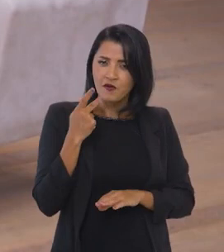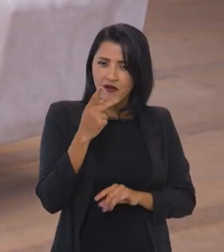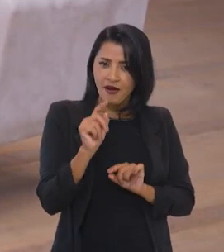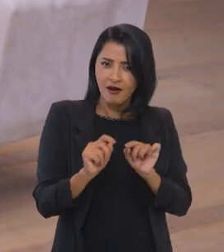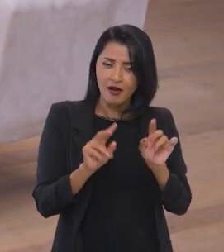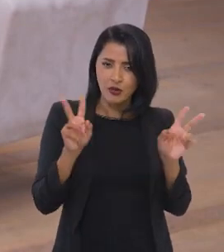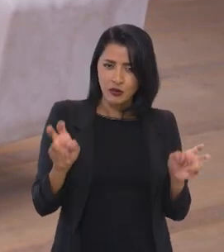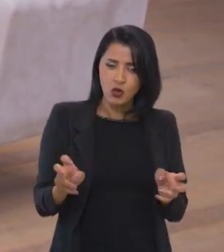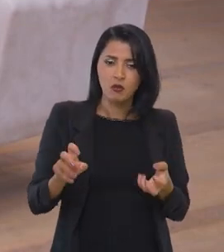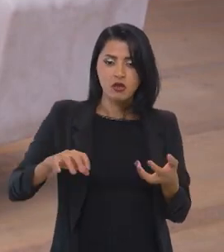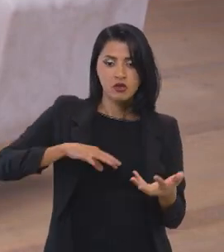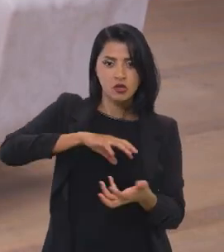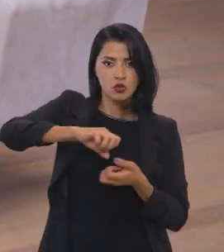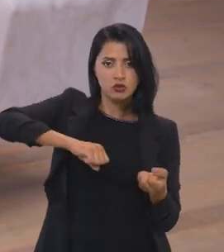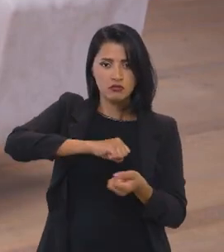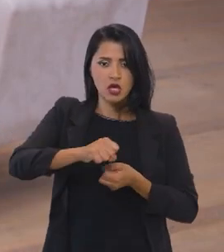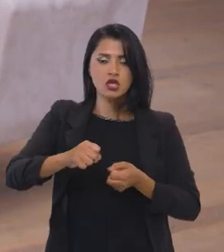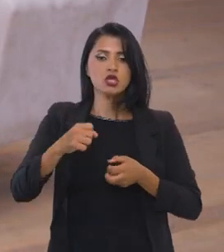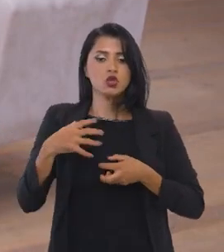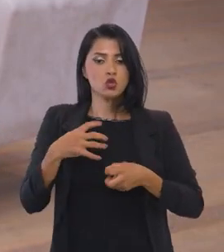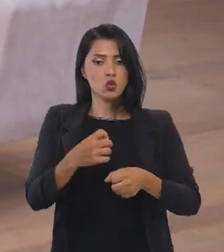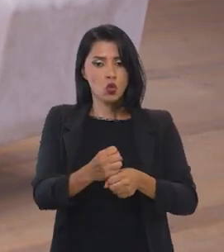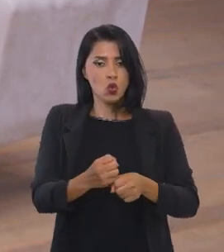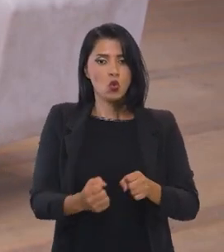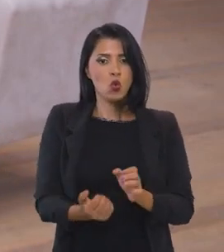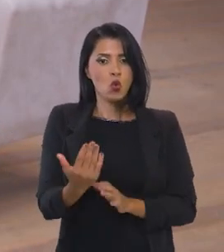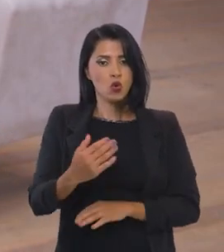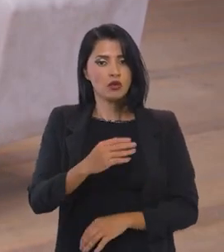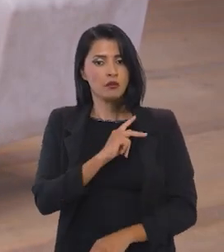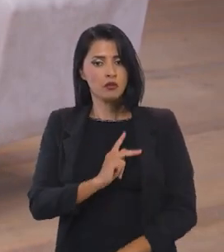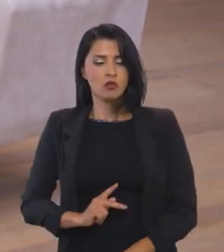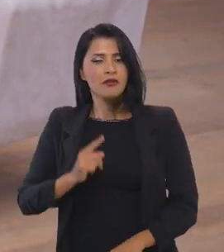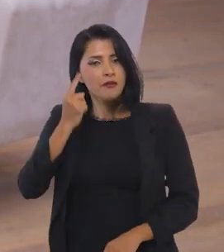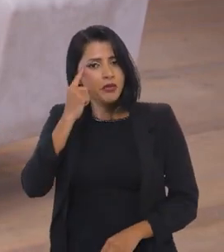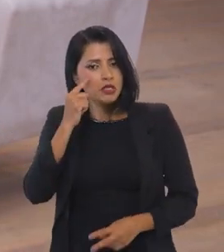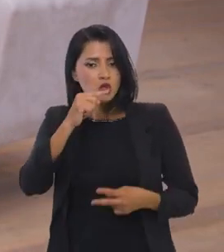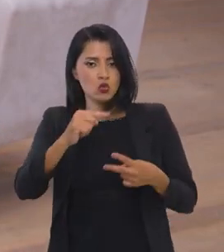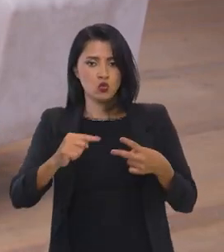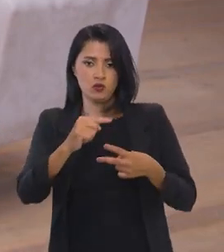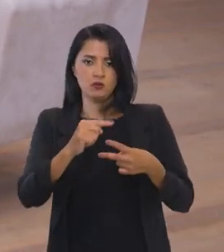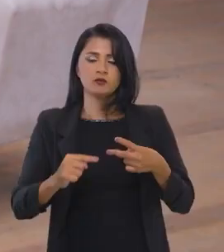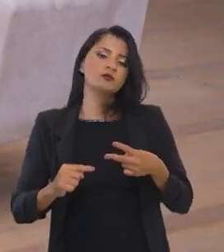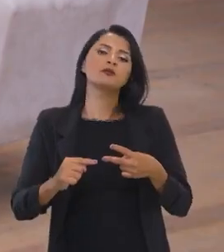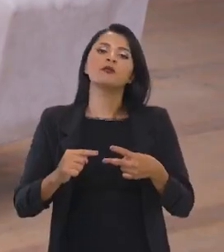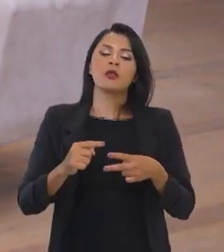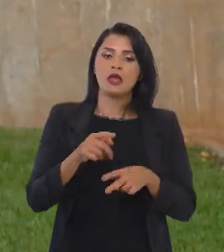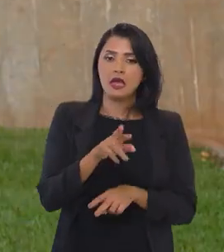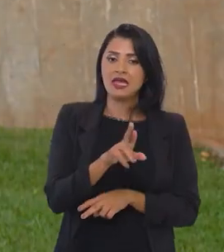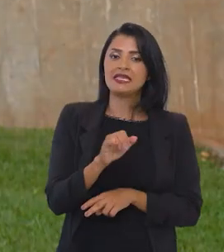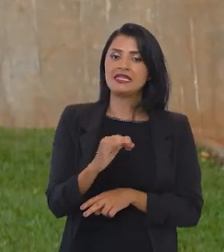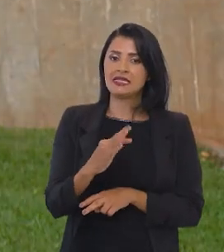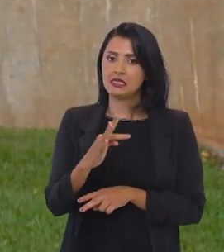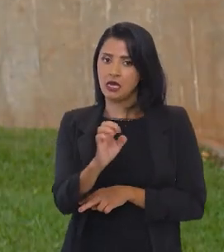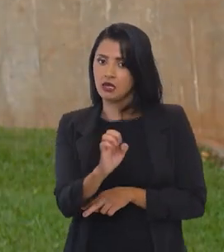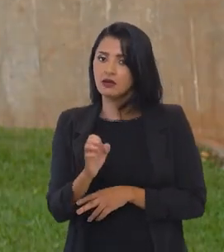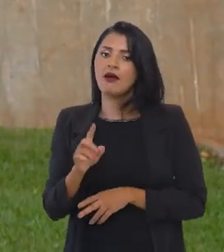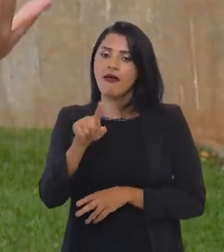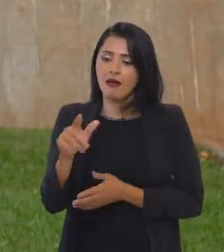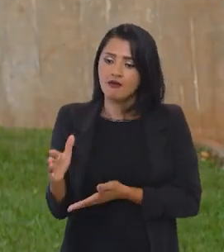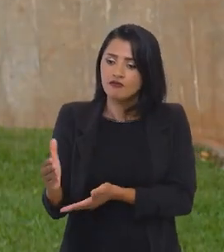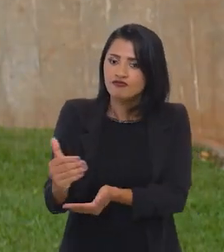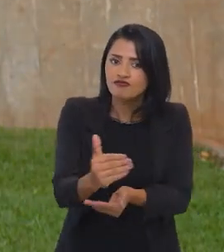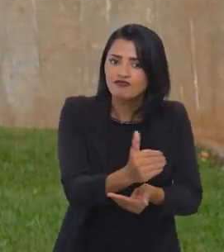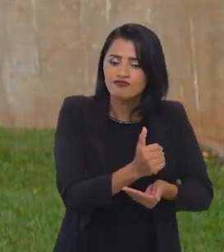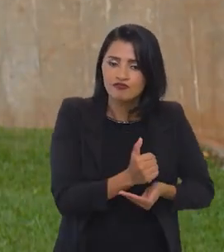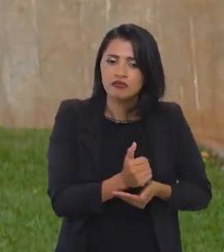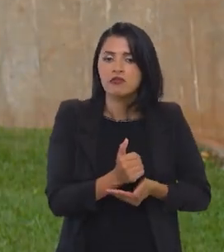Quando a gente fala de sustentabilidade das contas públicas, a gente pensa sempre em duas frentes. A receita, que é a